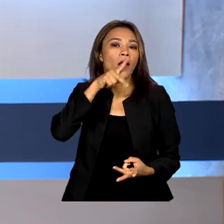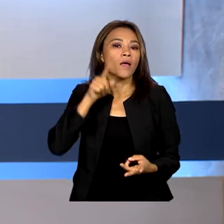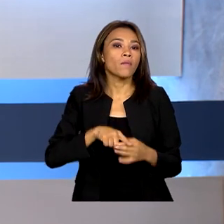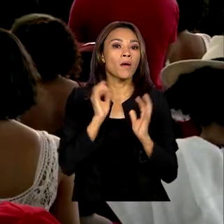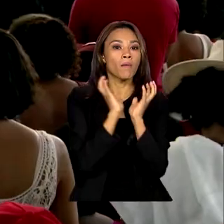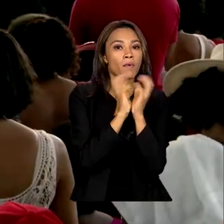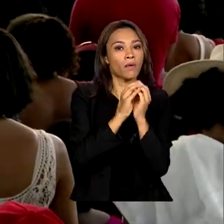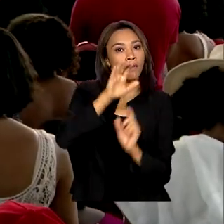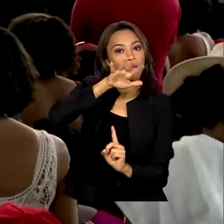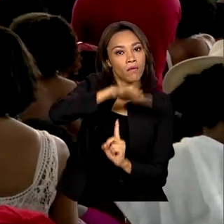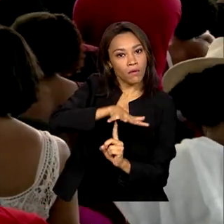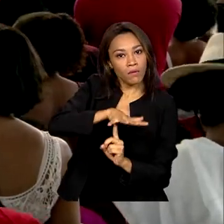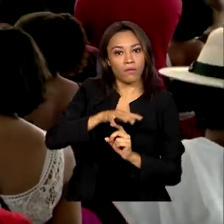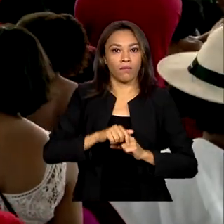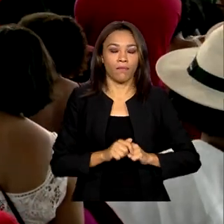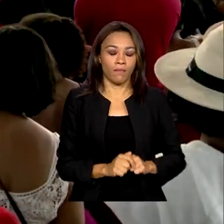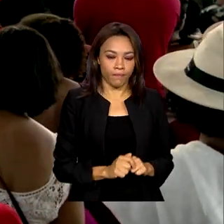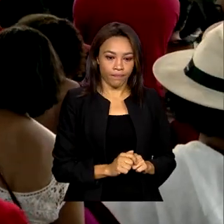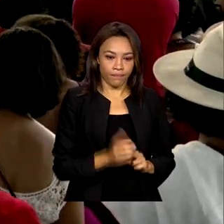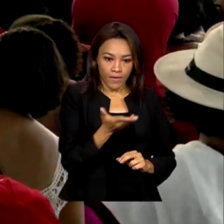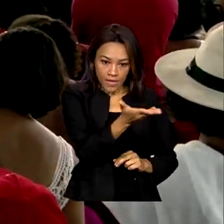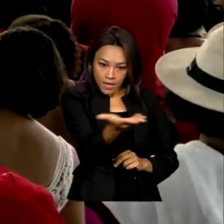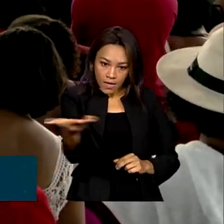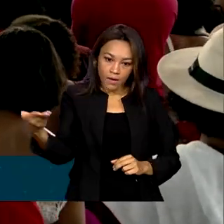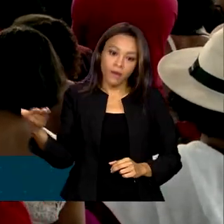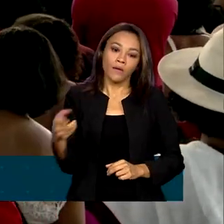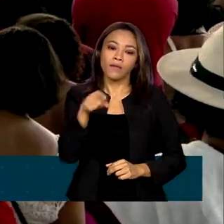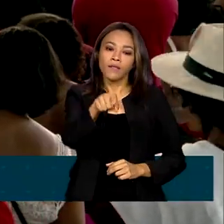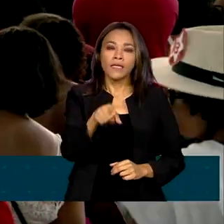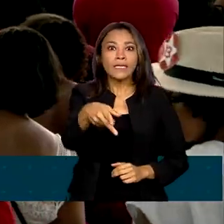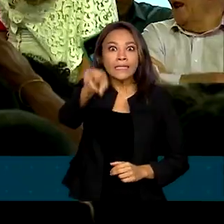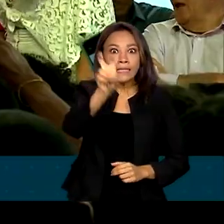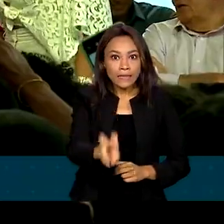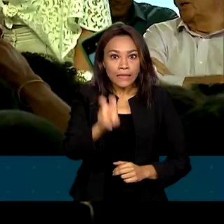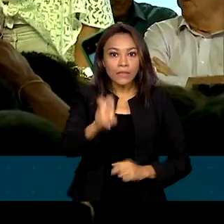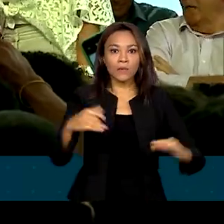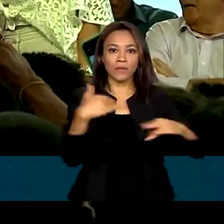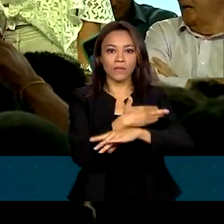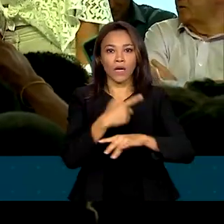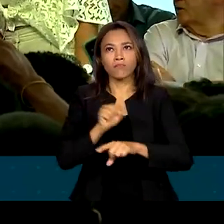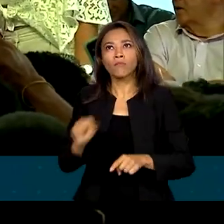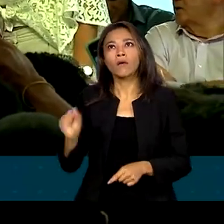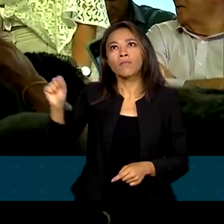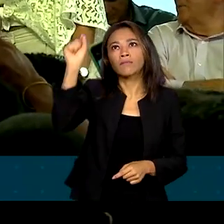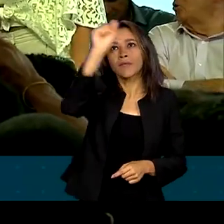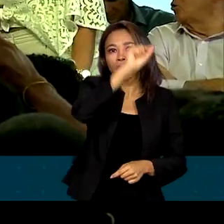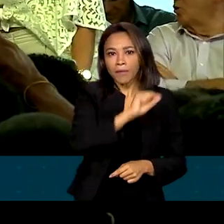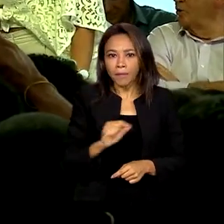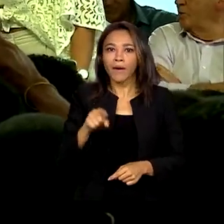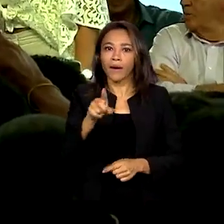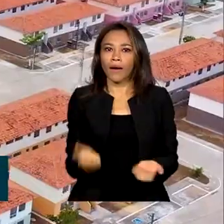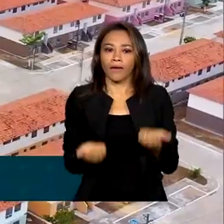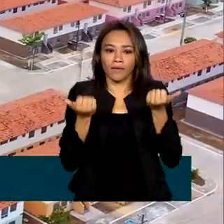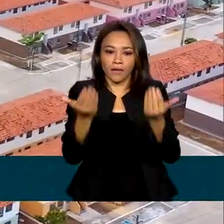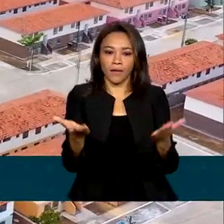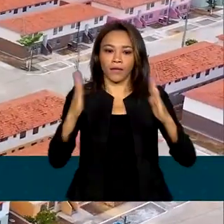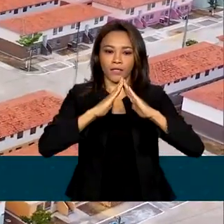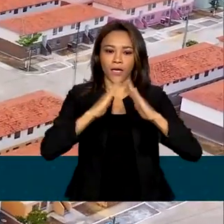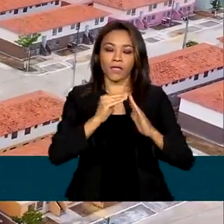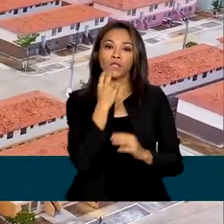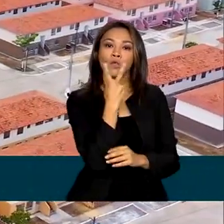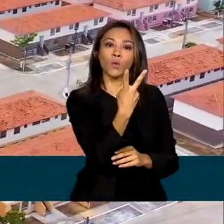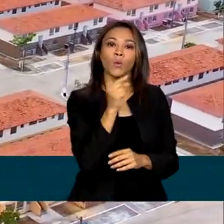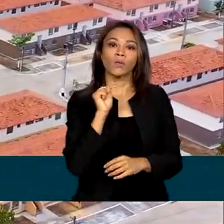Paraná. Em um evento realizado de forma simultânea em cinco cidades, o presidente Lula e ministros realizaram a entrega de 2